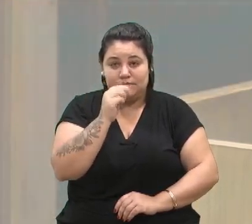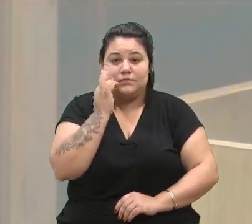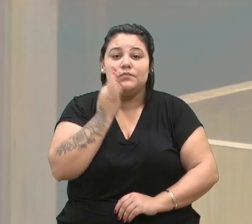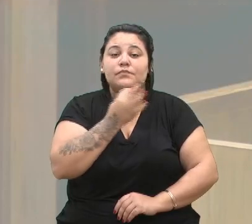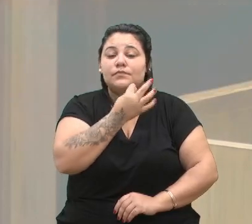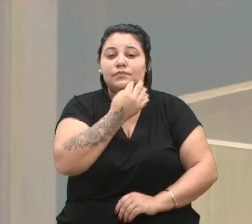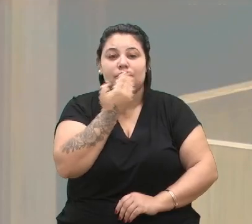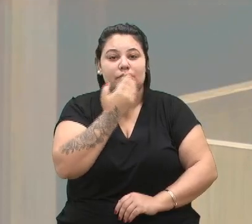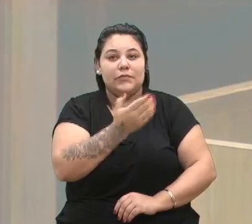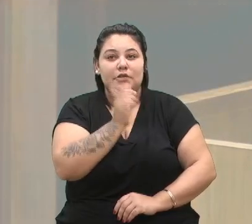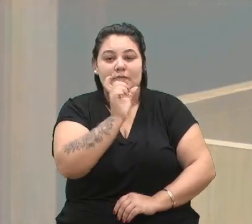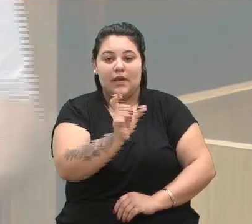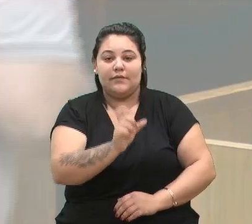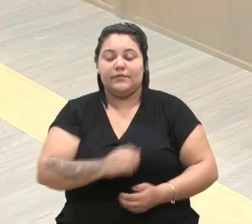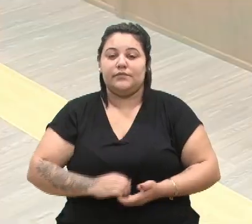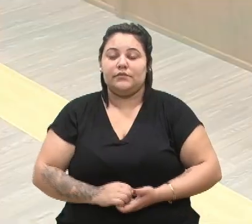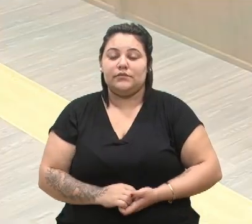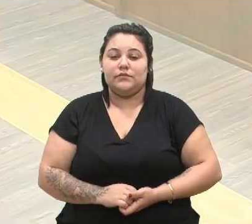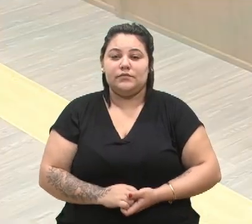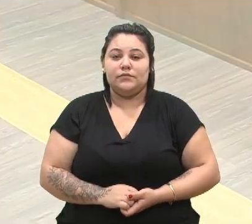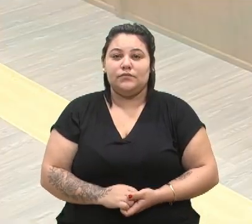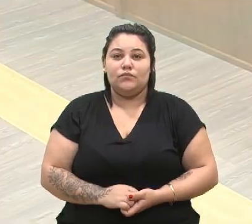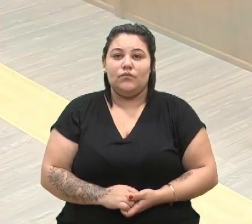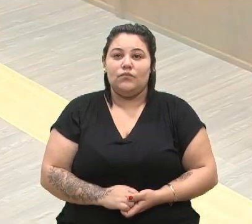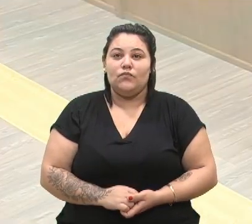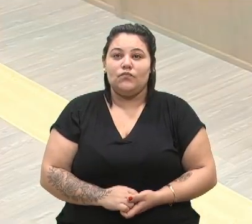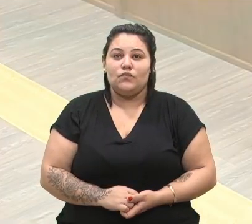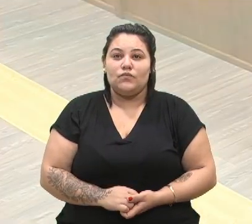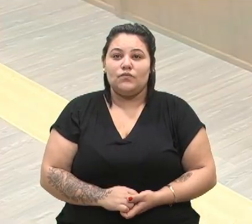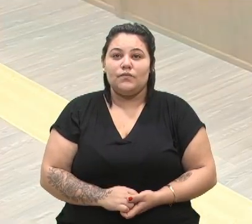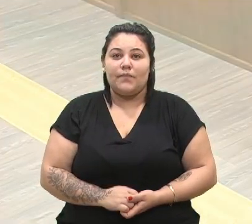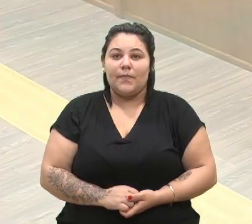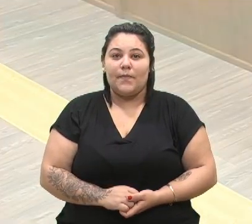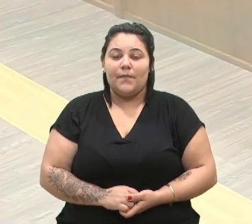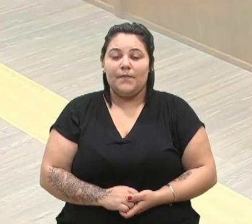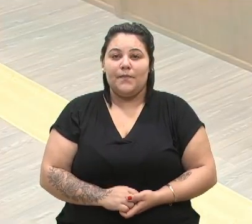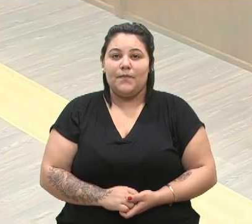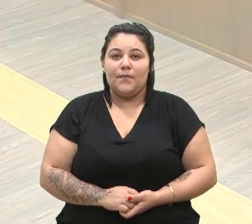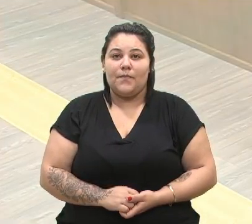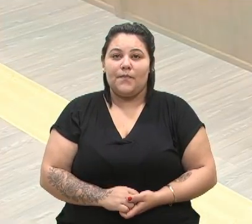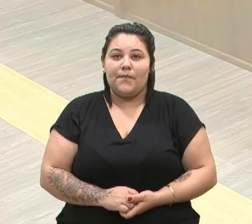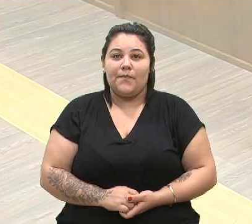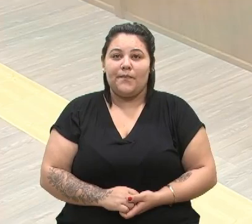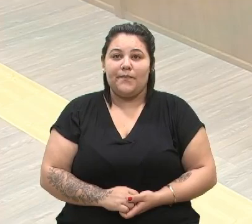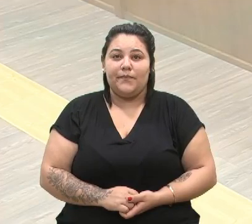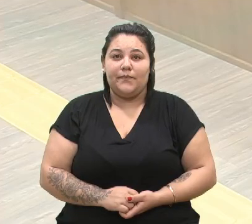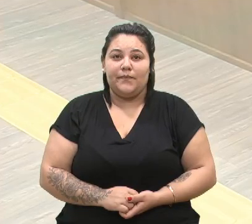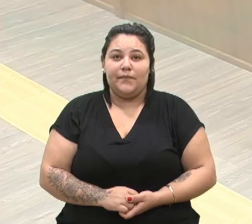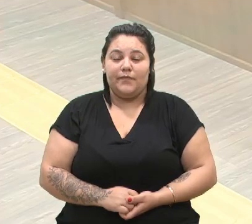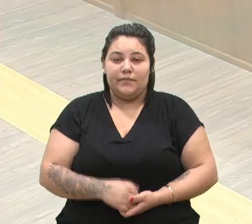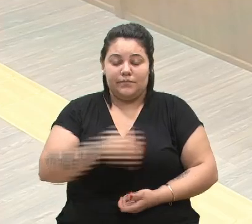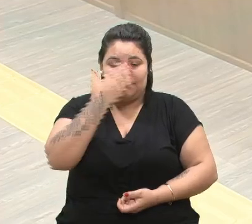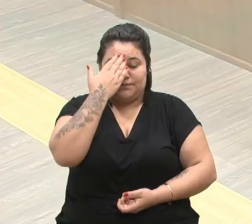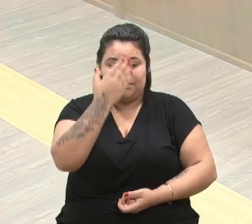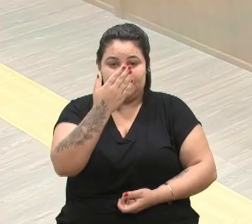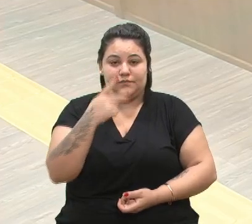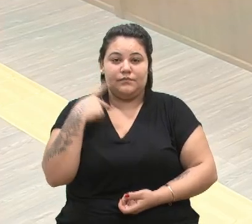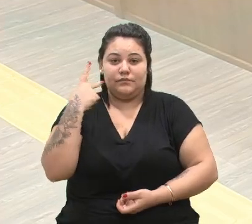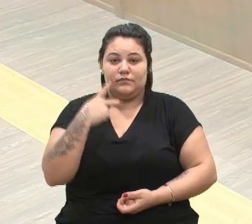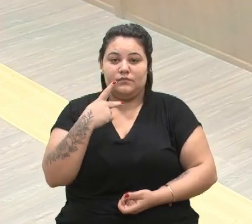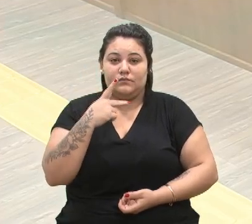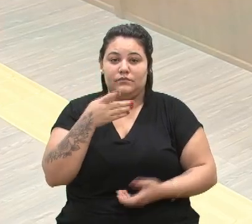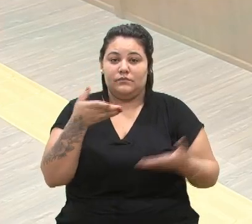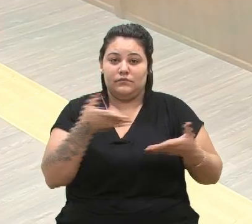palavra, presidente. Era isso, presidente. Calma. Eu... Palavra também. Obrigada, vereador. Agora sim, é em